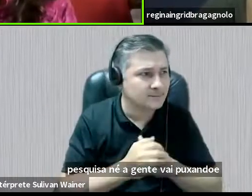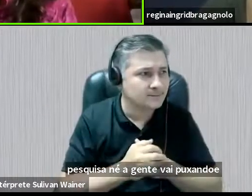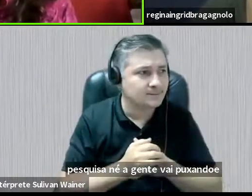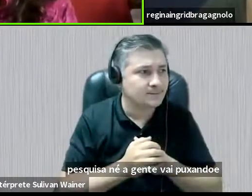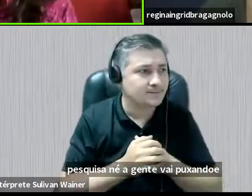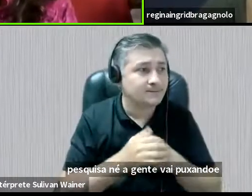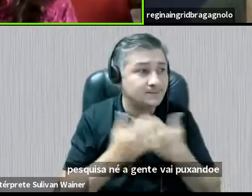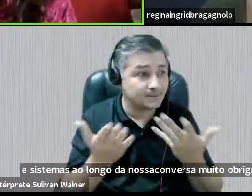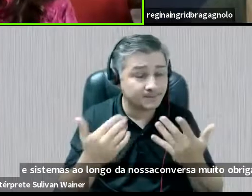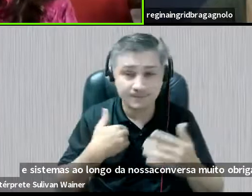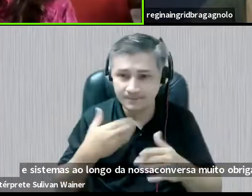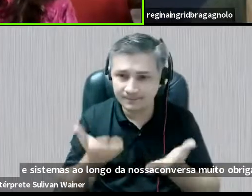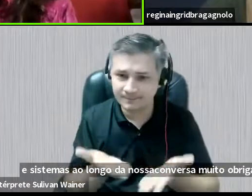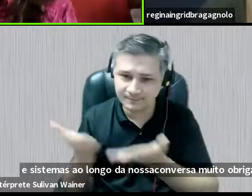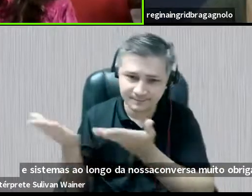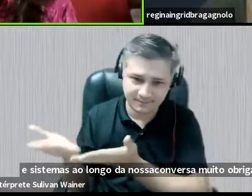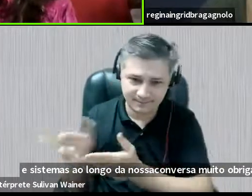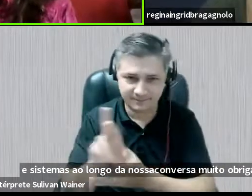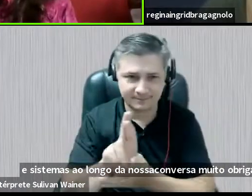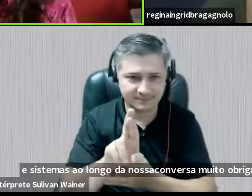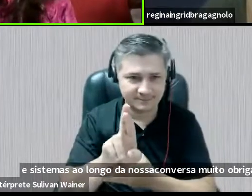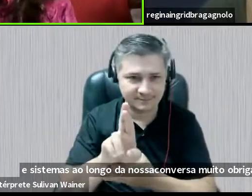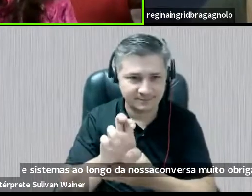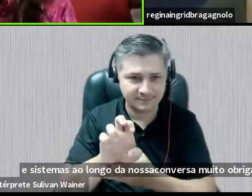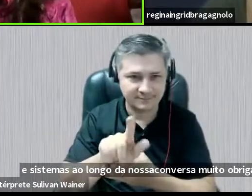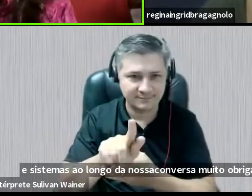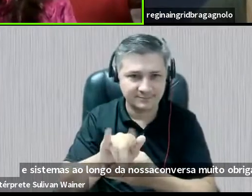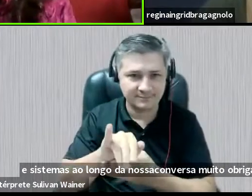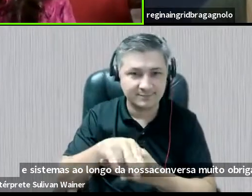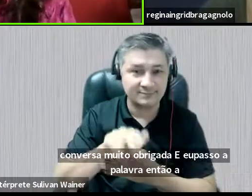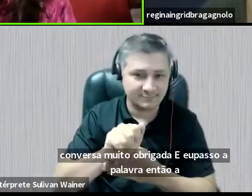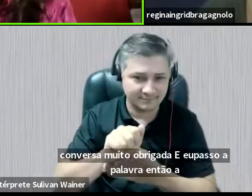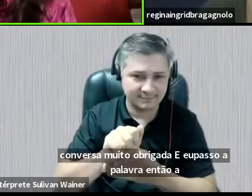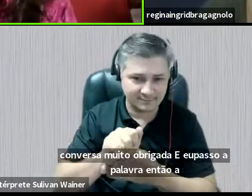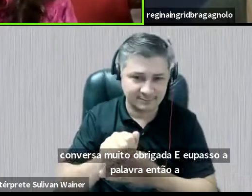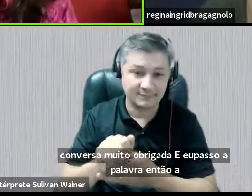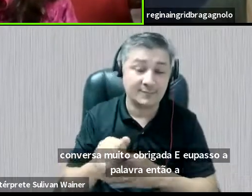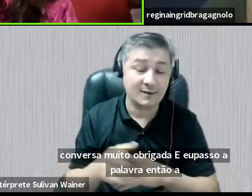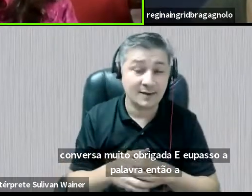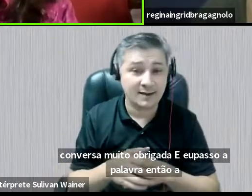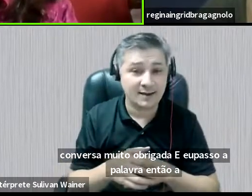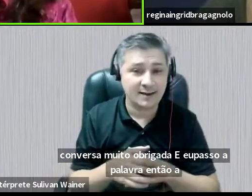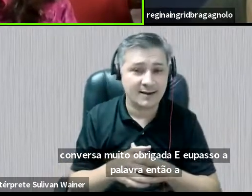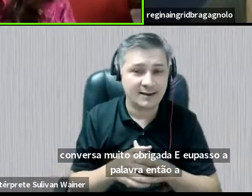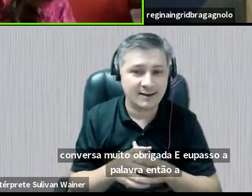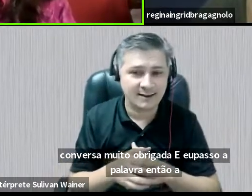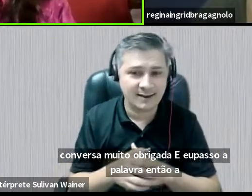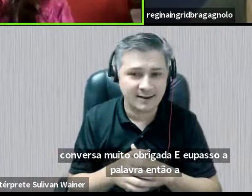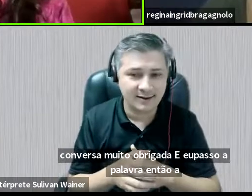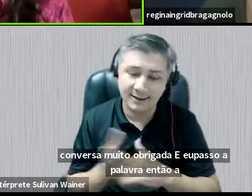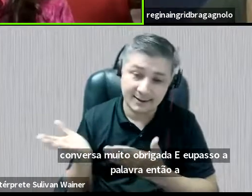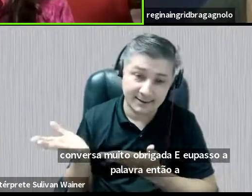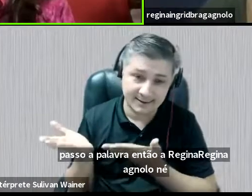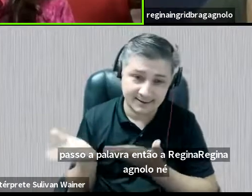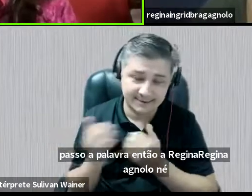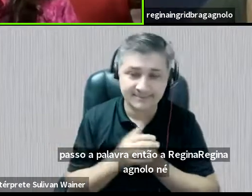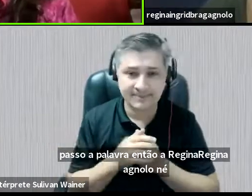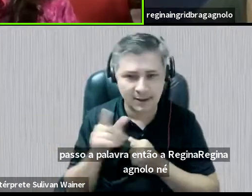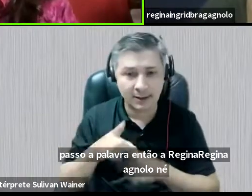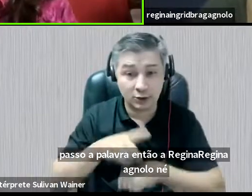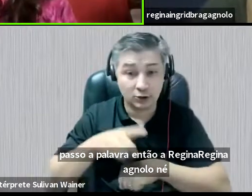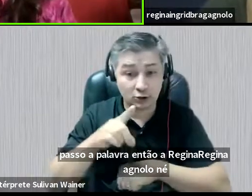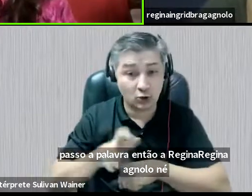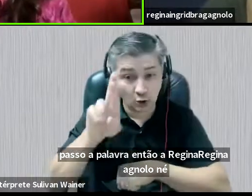passo a palavra, então, à Regina, Regina Ingrid Bragagnolo, né, a Regina é doutora em